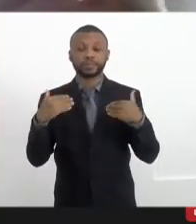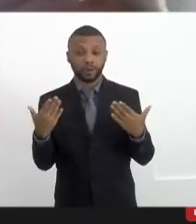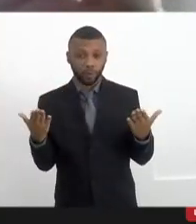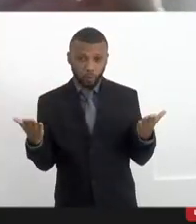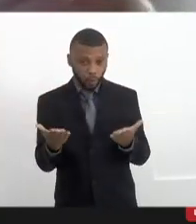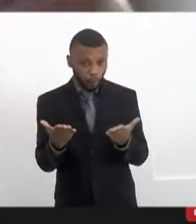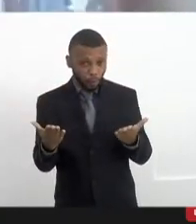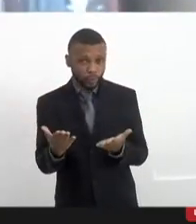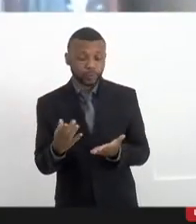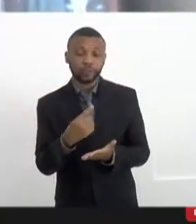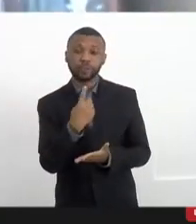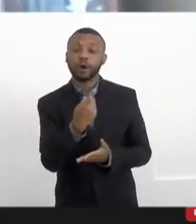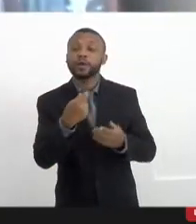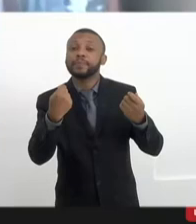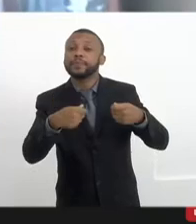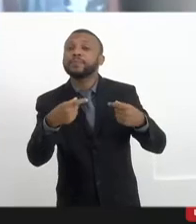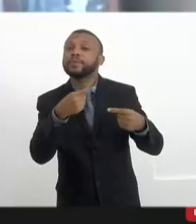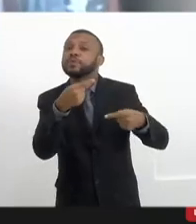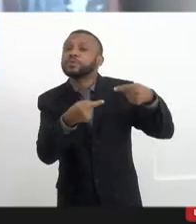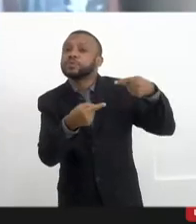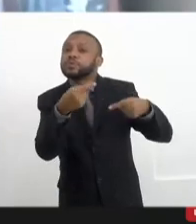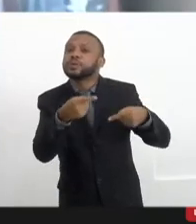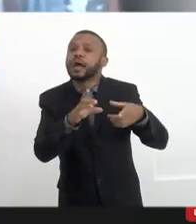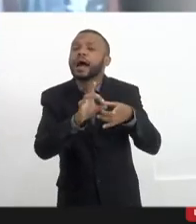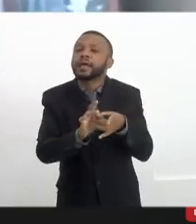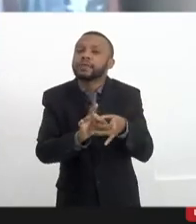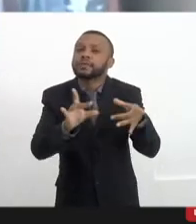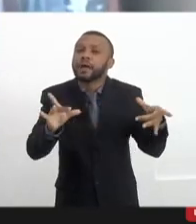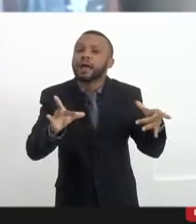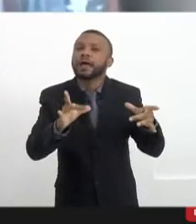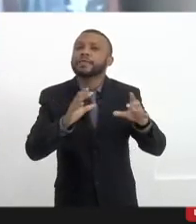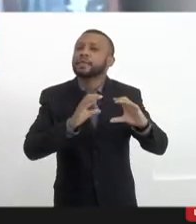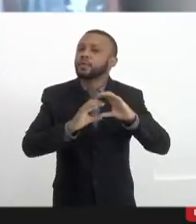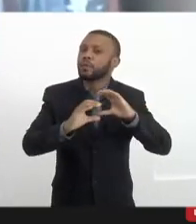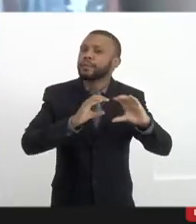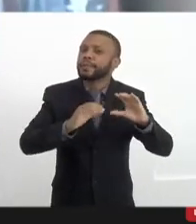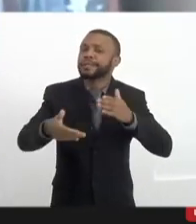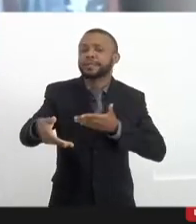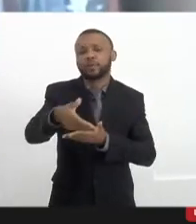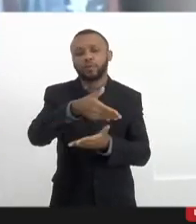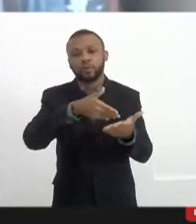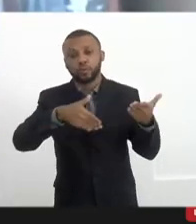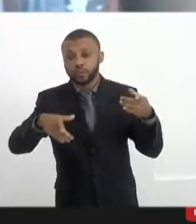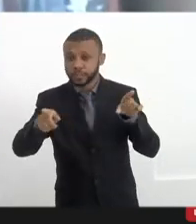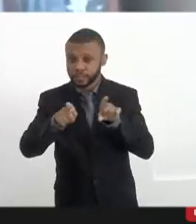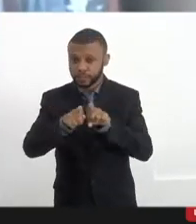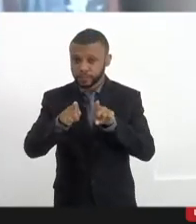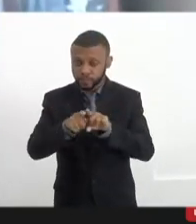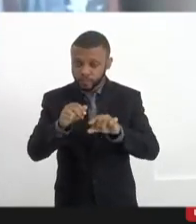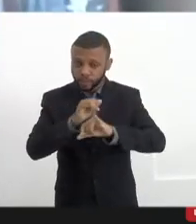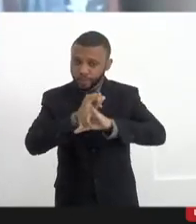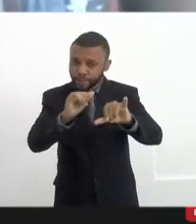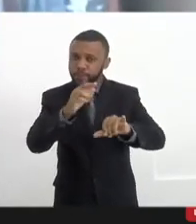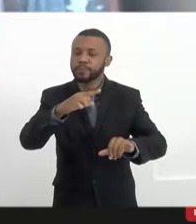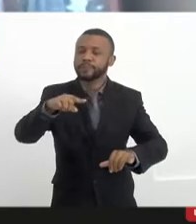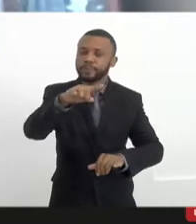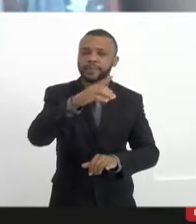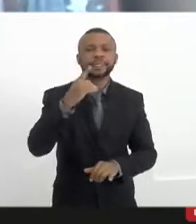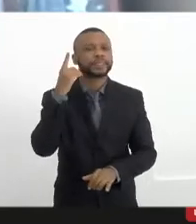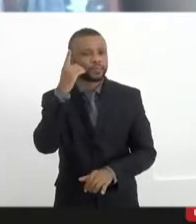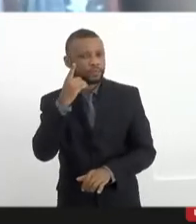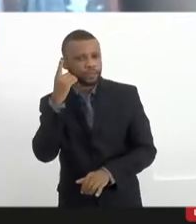a democratização dos meios de comunicação. Inclusive, Valdeque, Rejane, Guilhom, André,